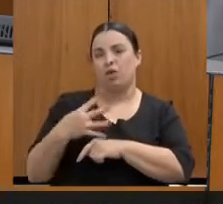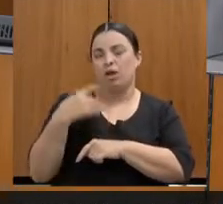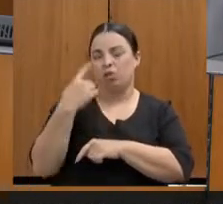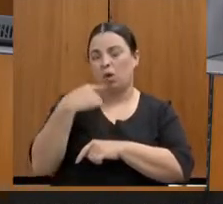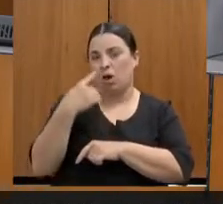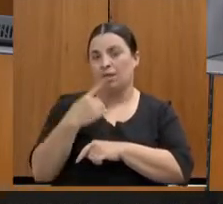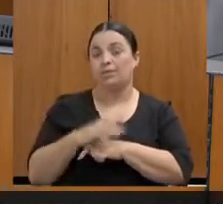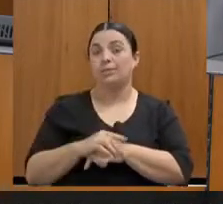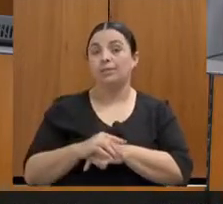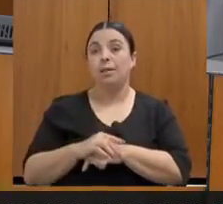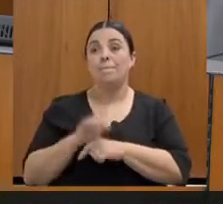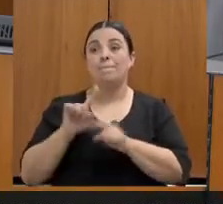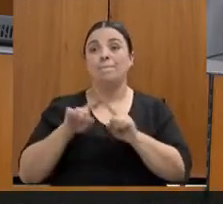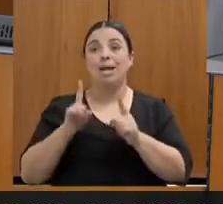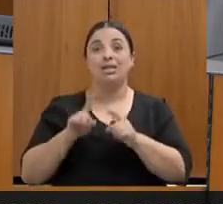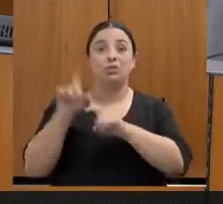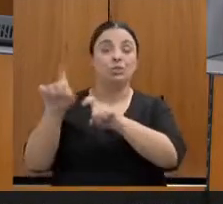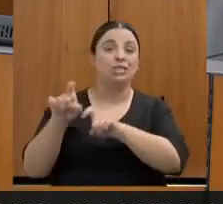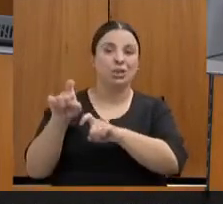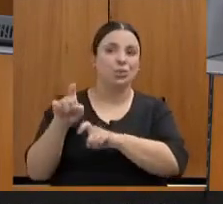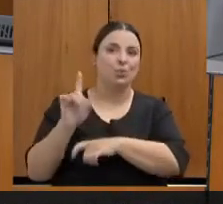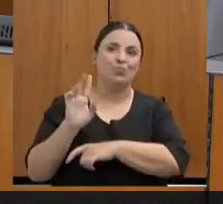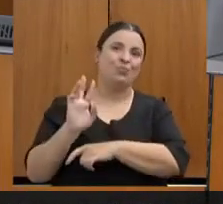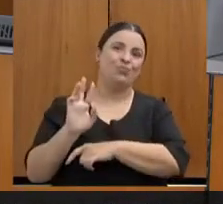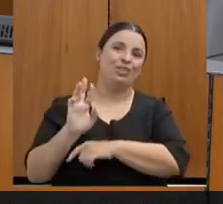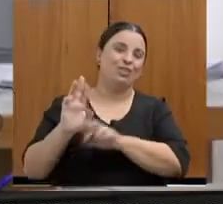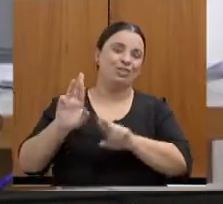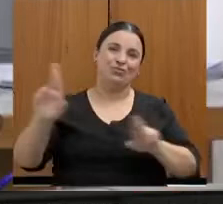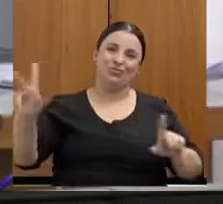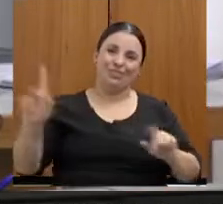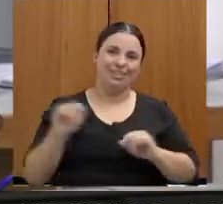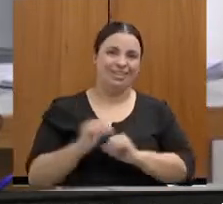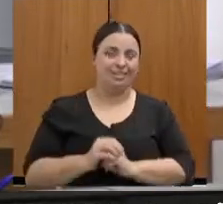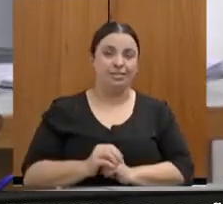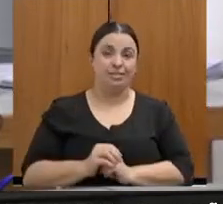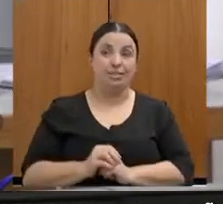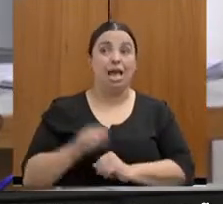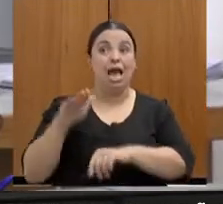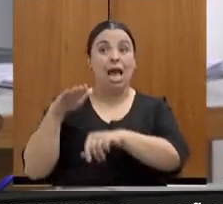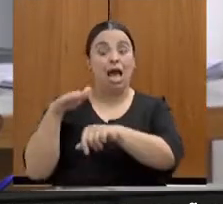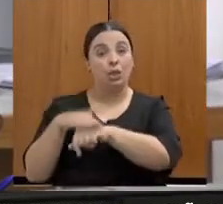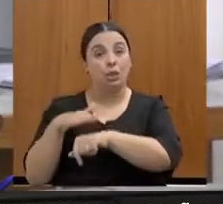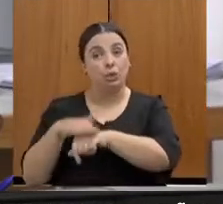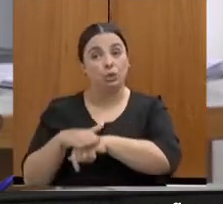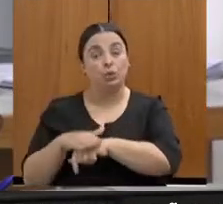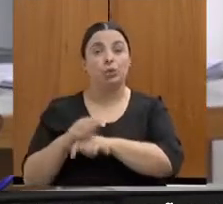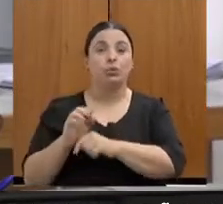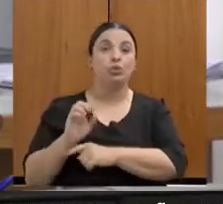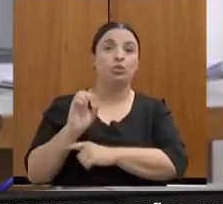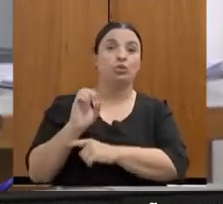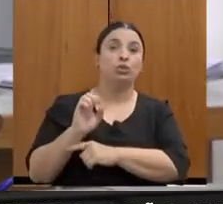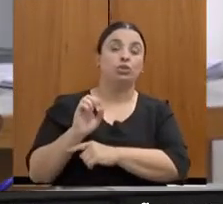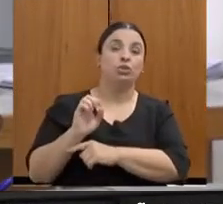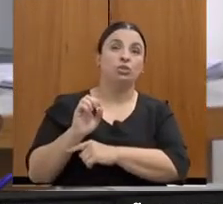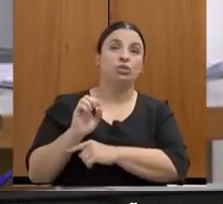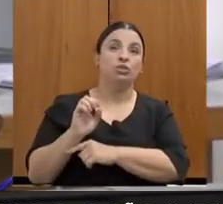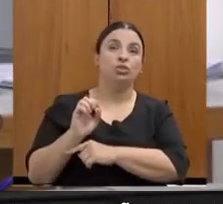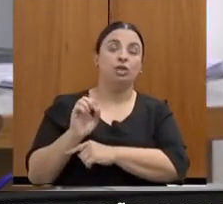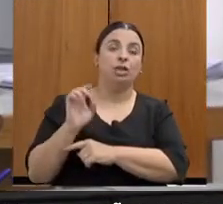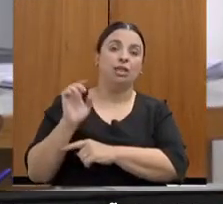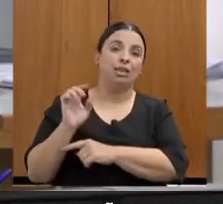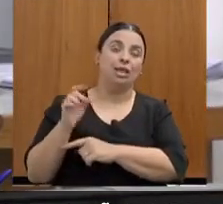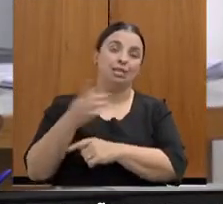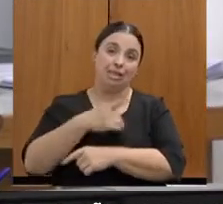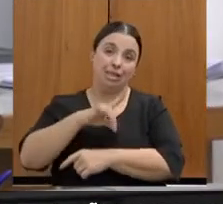é a nossa realidade. A realidade é que o atendimento, durante a noite, em qualquer unidade do interior,